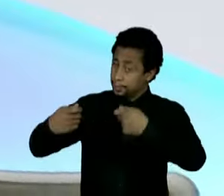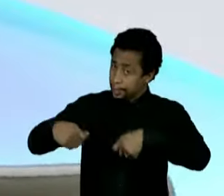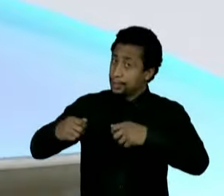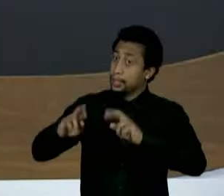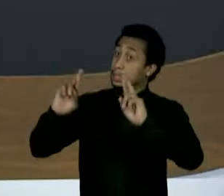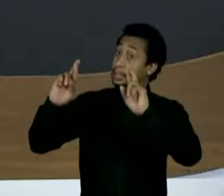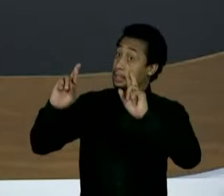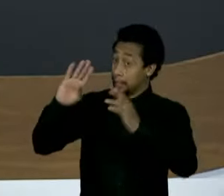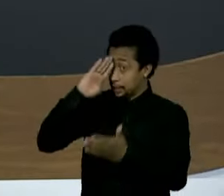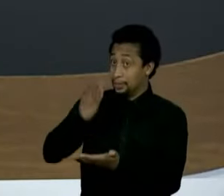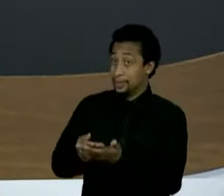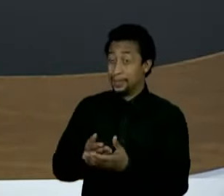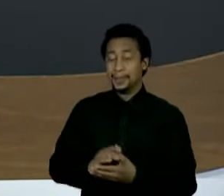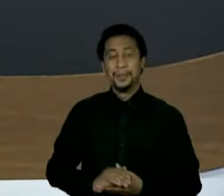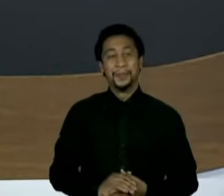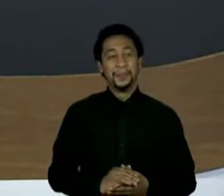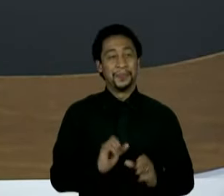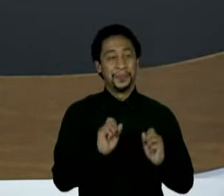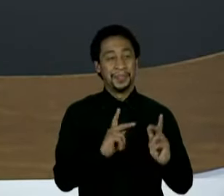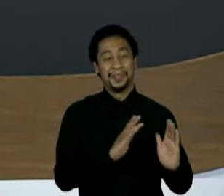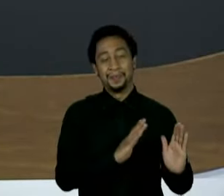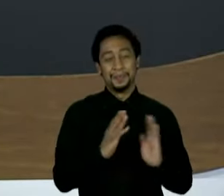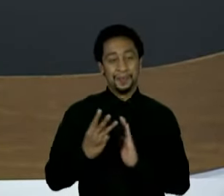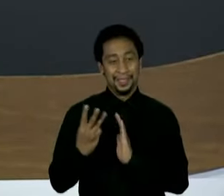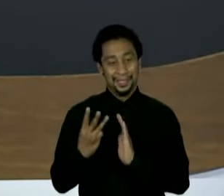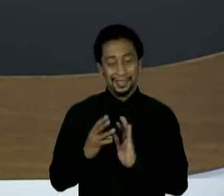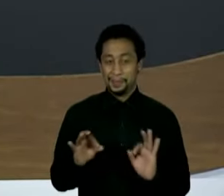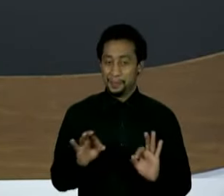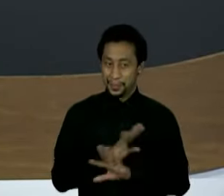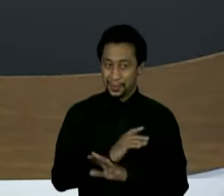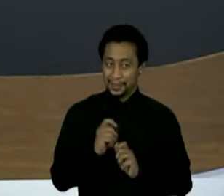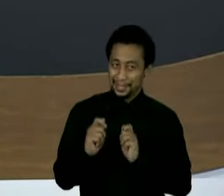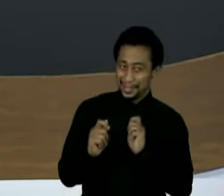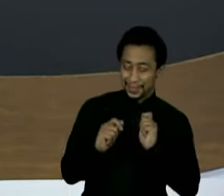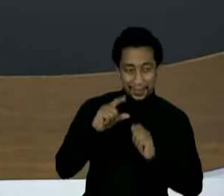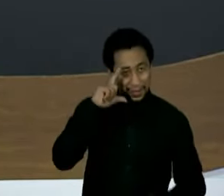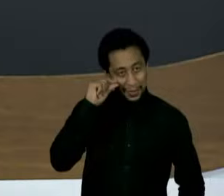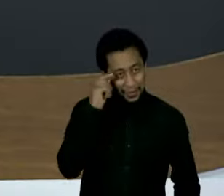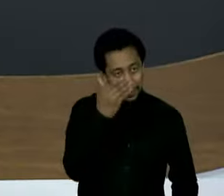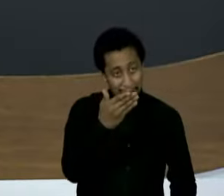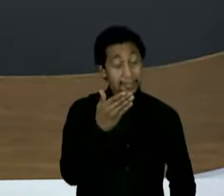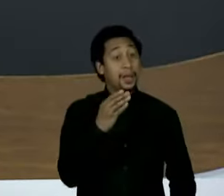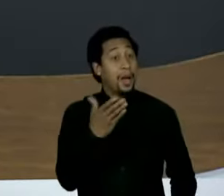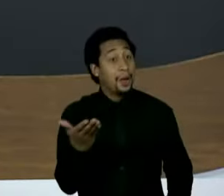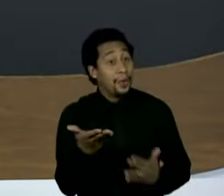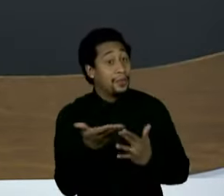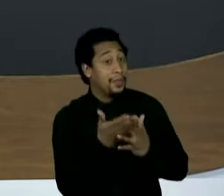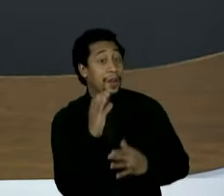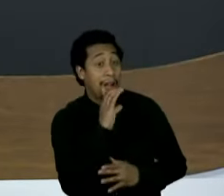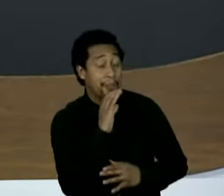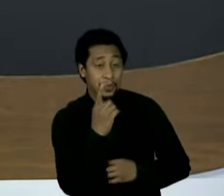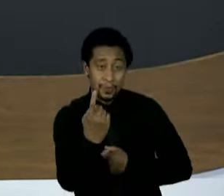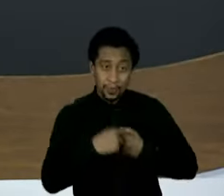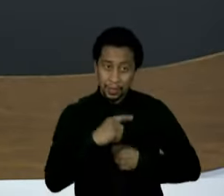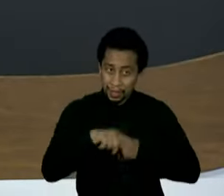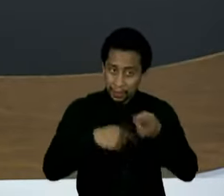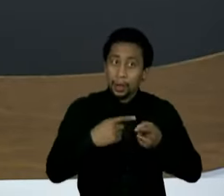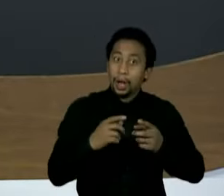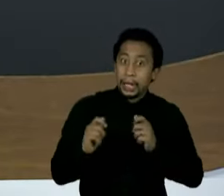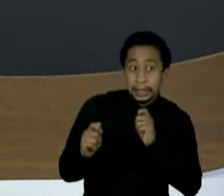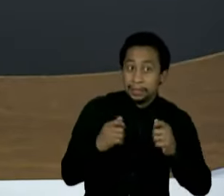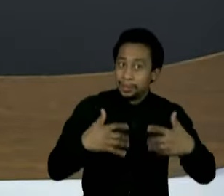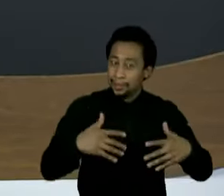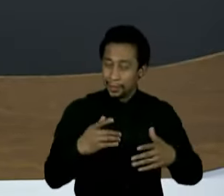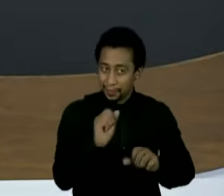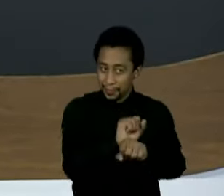otimismo, Está certo. Com isso, então a gente fecha esse nosso terceiro bloco da entrevista com o Márcio França, vai para mais um intervalo e volta já já. A entrevista está boa,